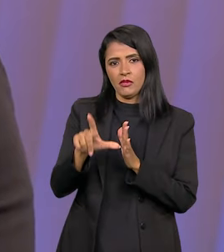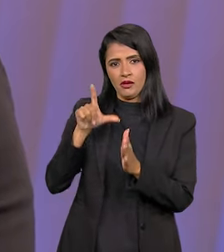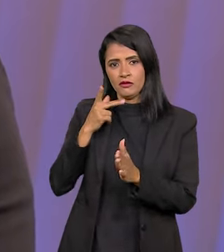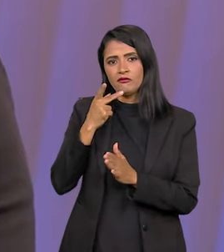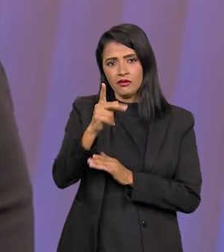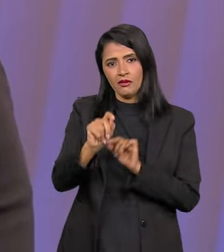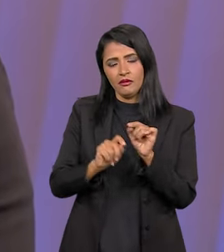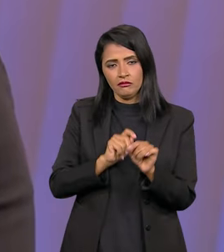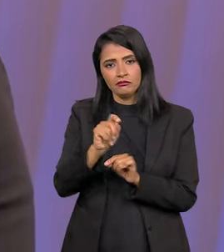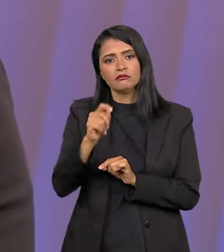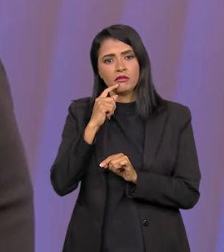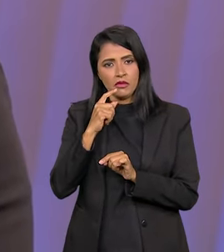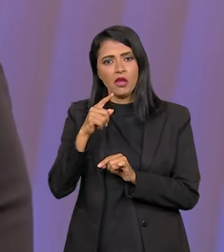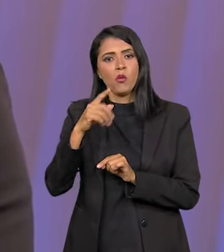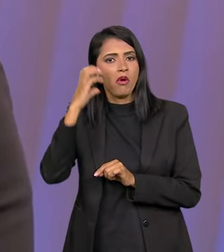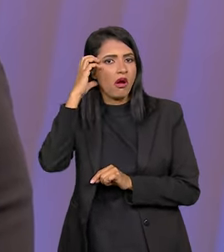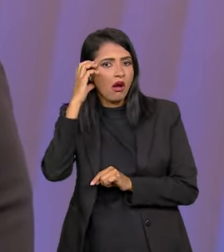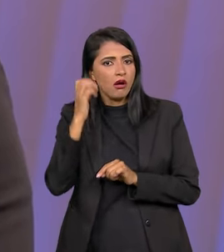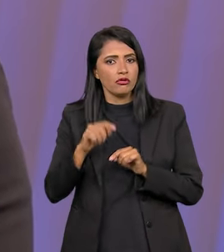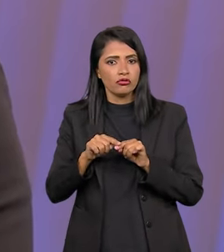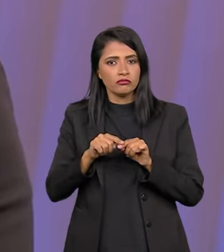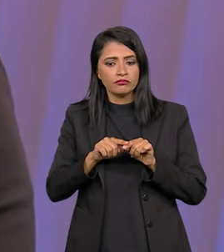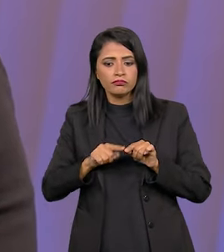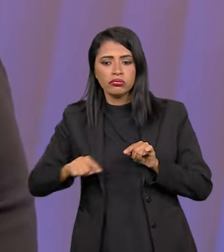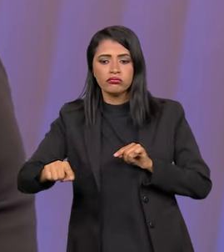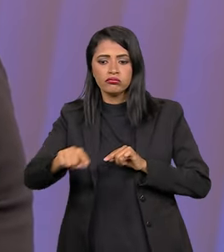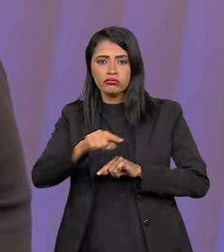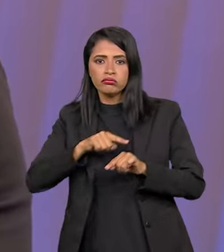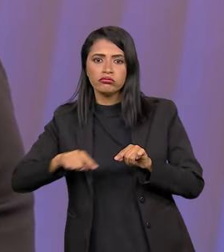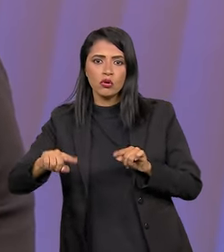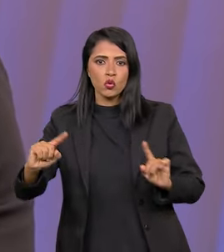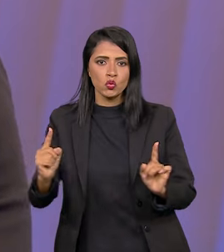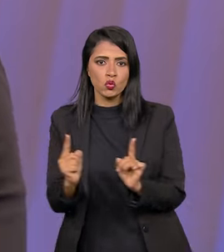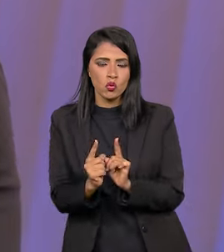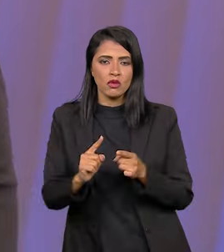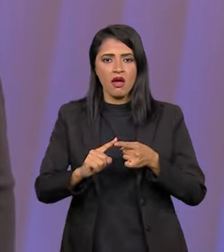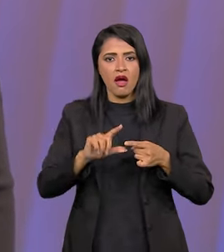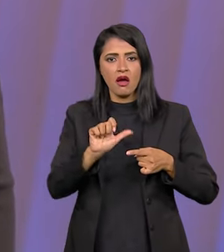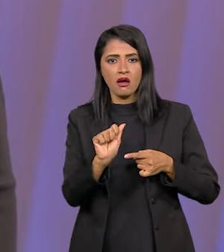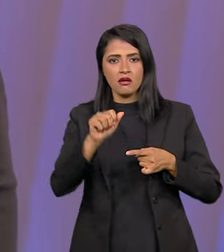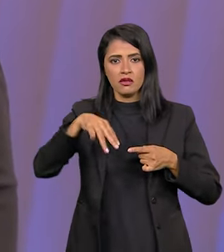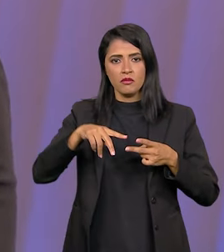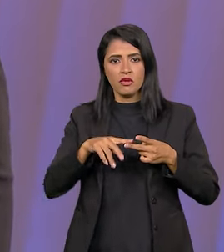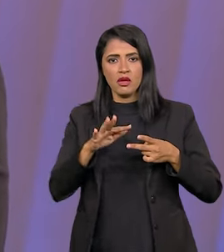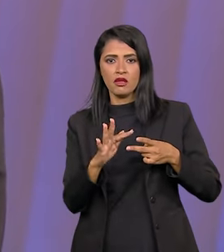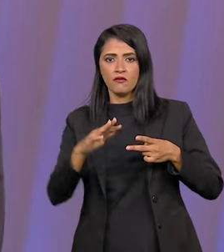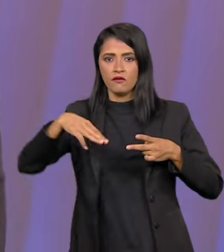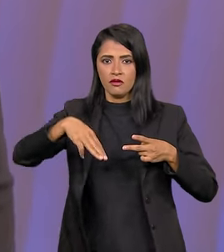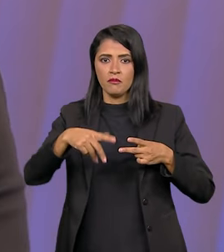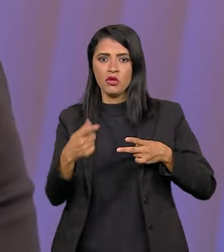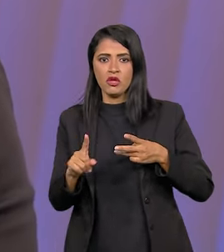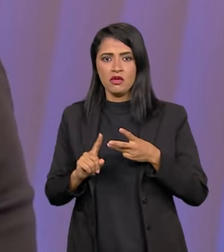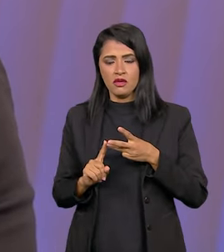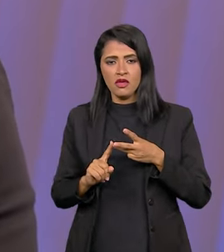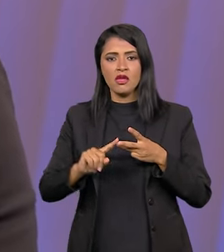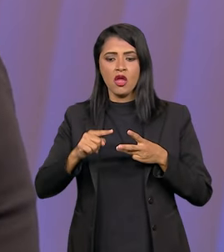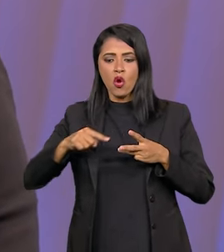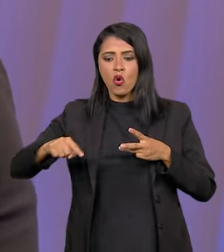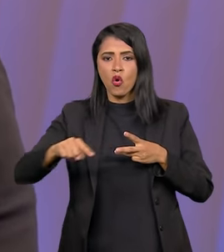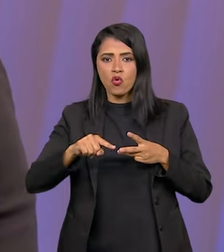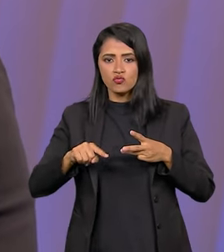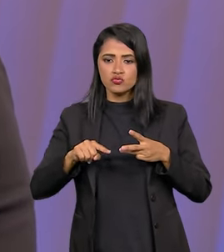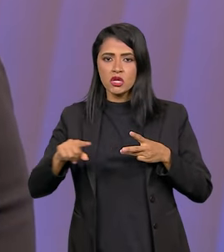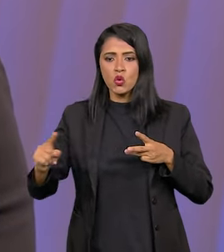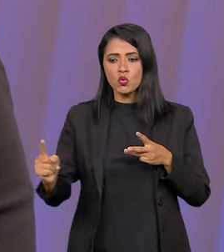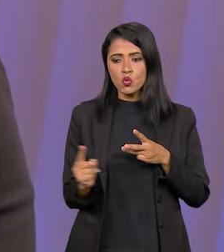gente tem uma rádio que é de ondas curtas, né? Então, a gente tem rádio AM, rádio FM e rádio ainda de ondas